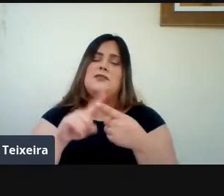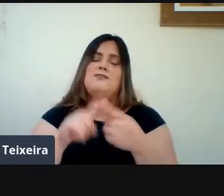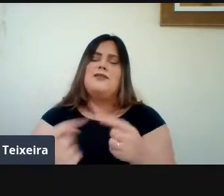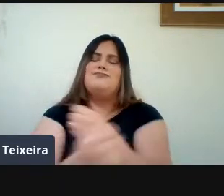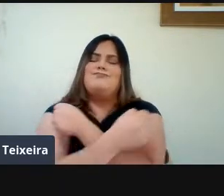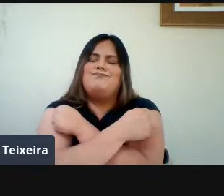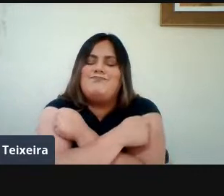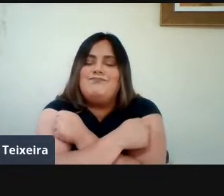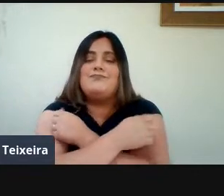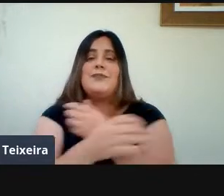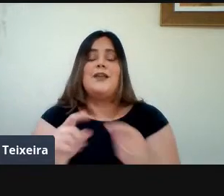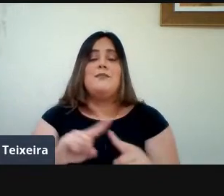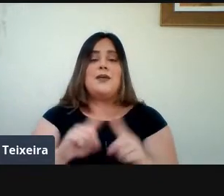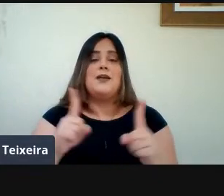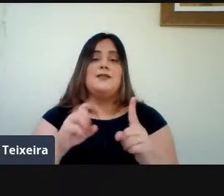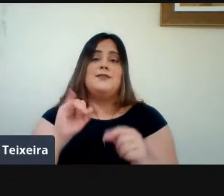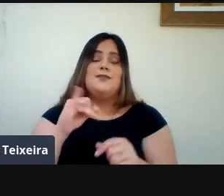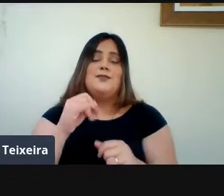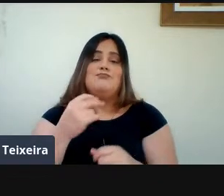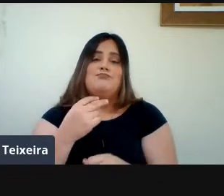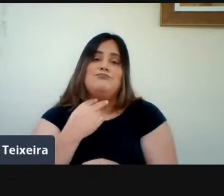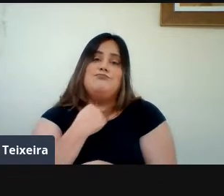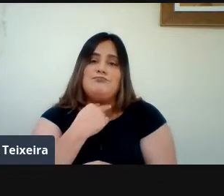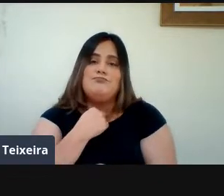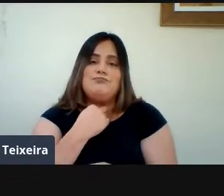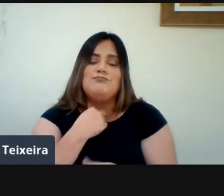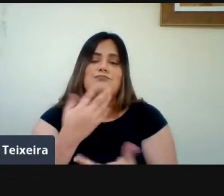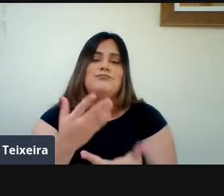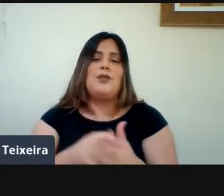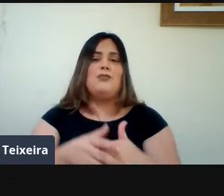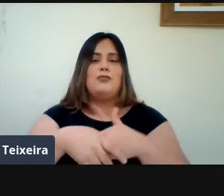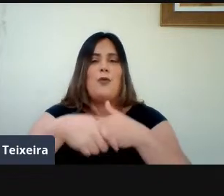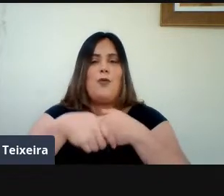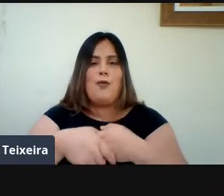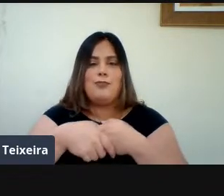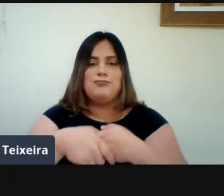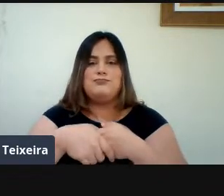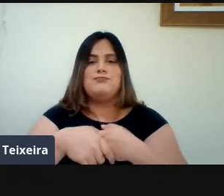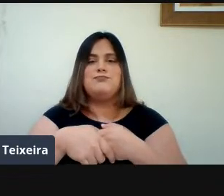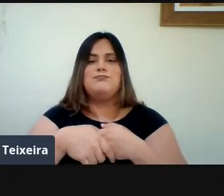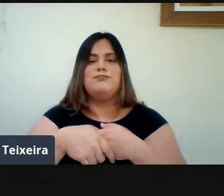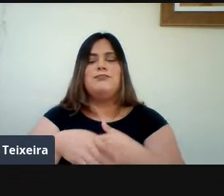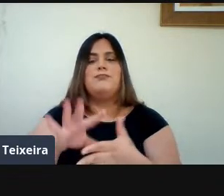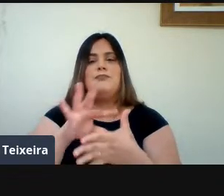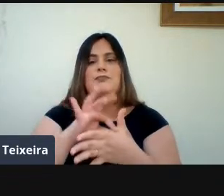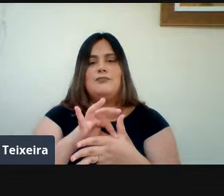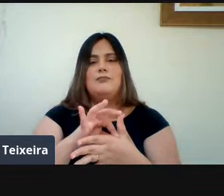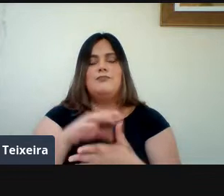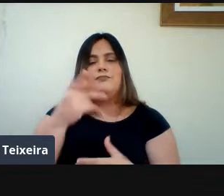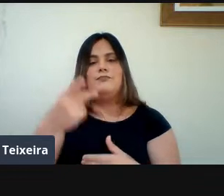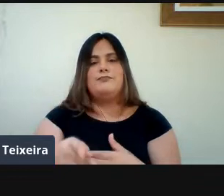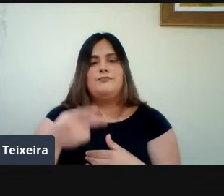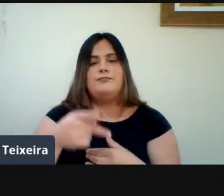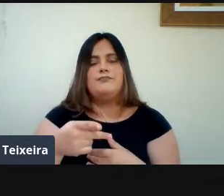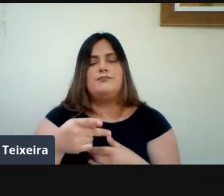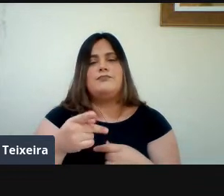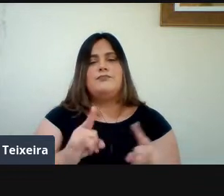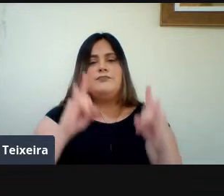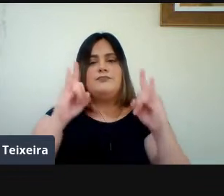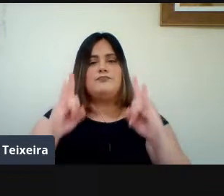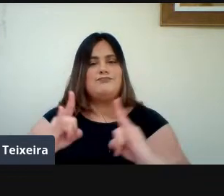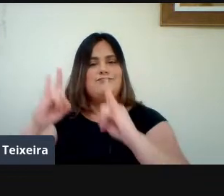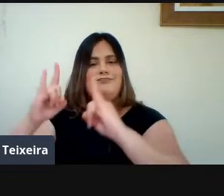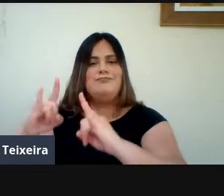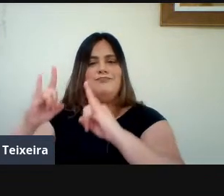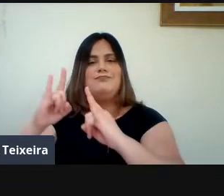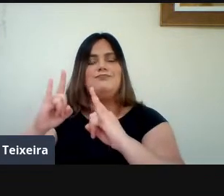For Pelo Menos O Nosso Cumprimento Presente Aqui Nas Nossas Instalações Nas Nossas